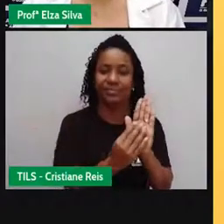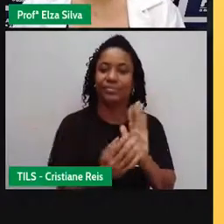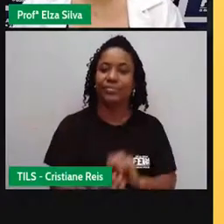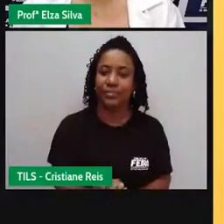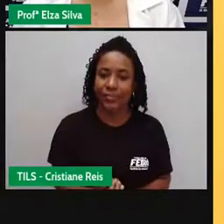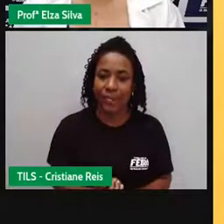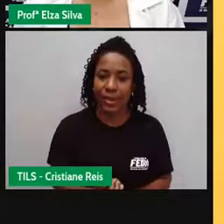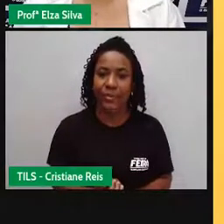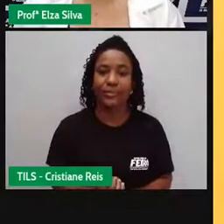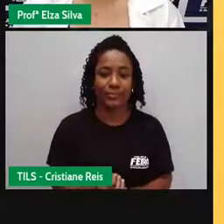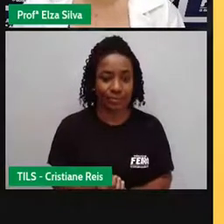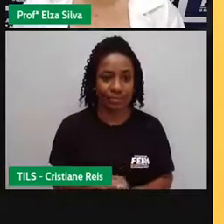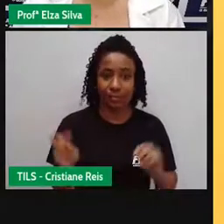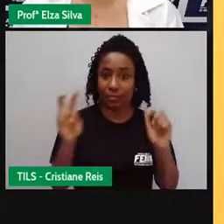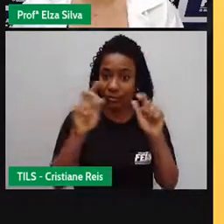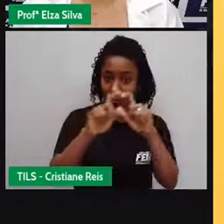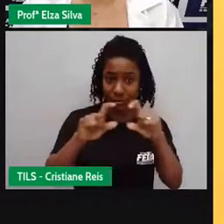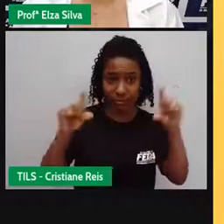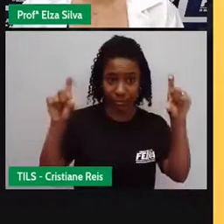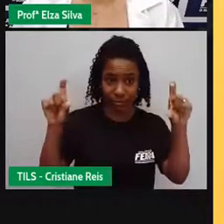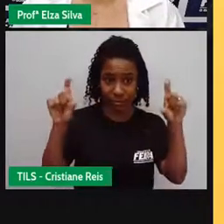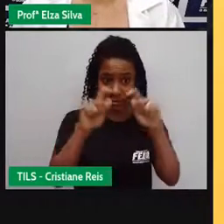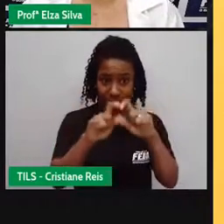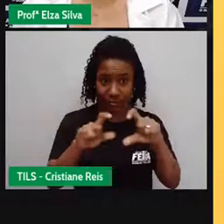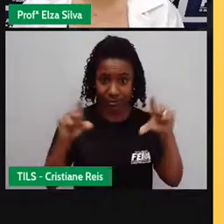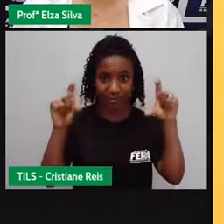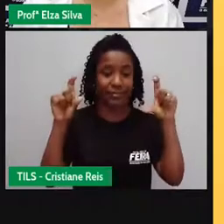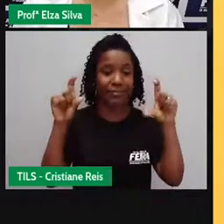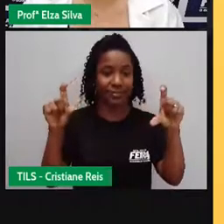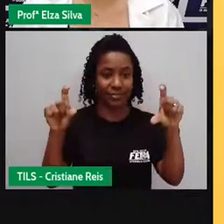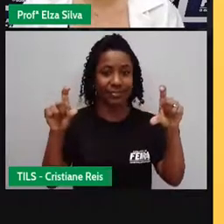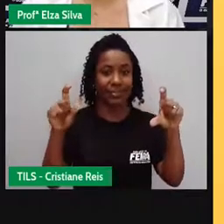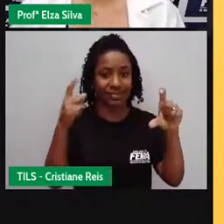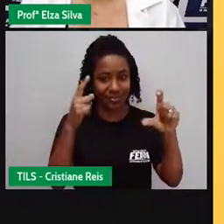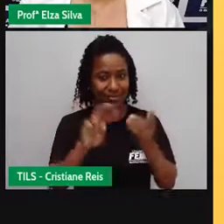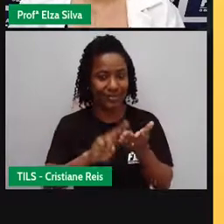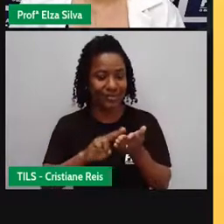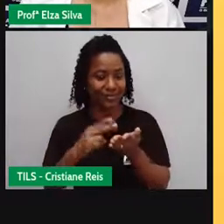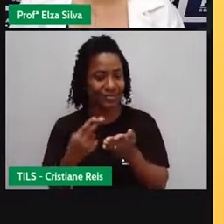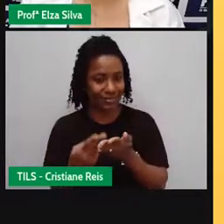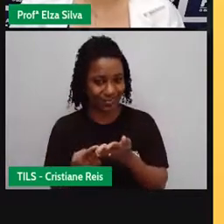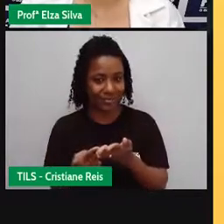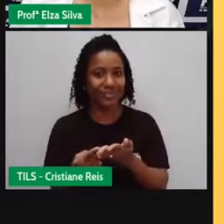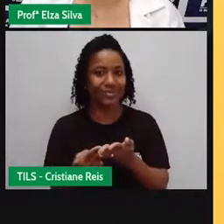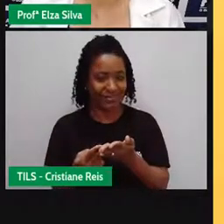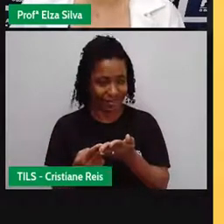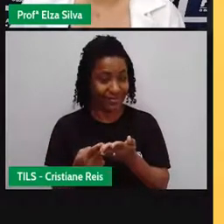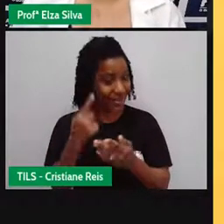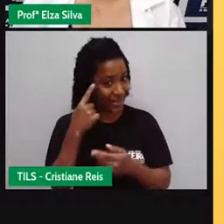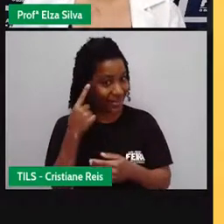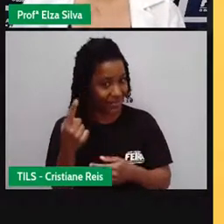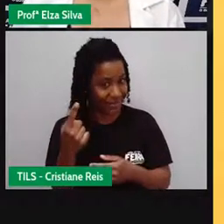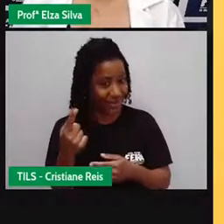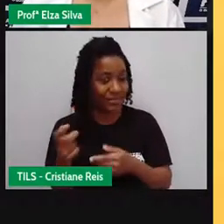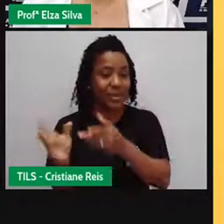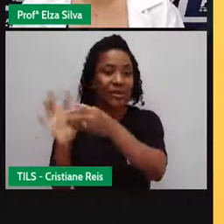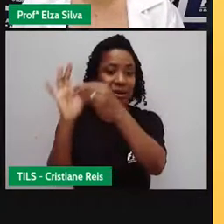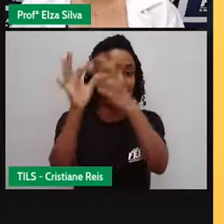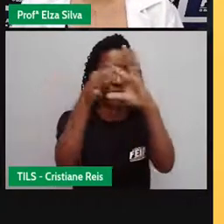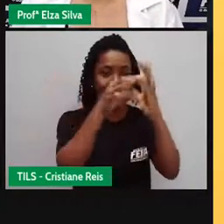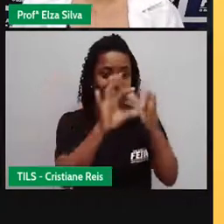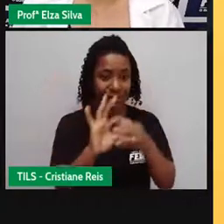abaixo, o nosso tema, Olympic Games, Olympic Symbols. Então, nós vamos